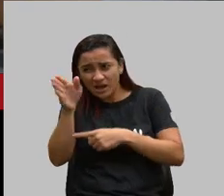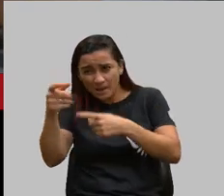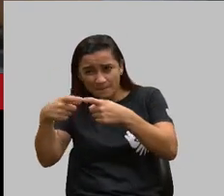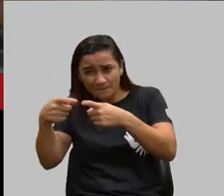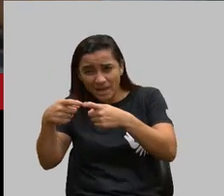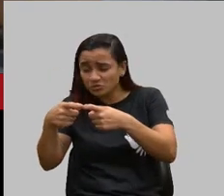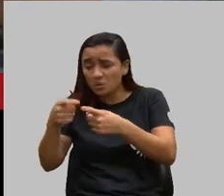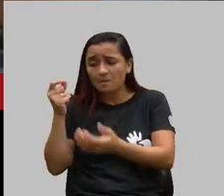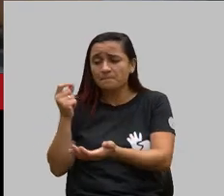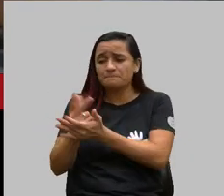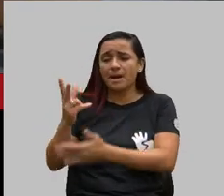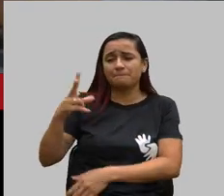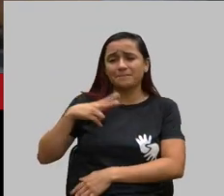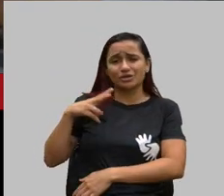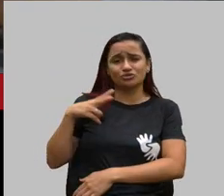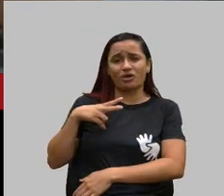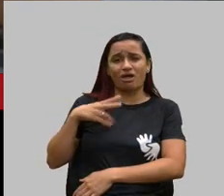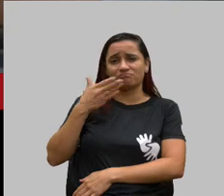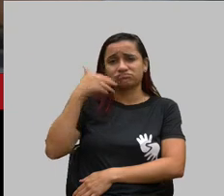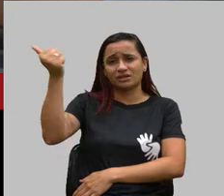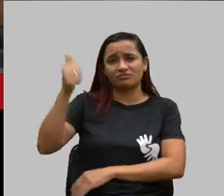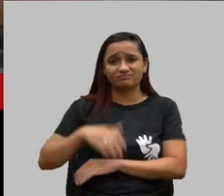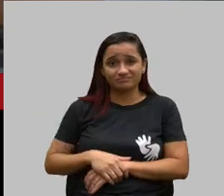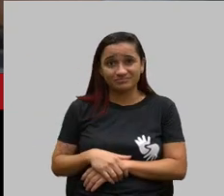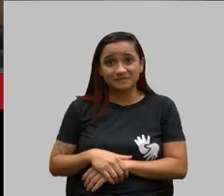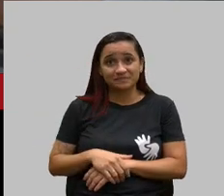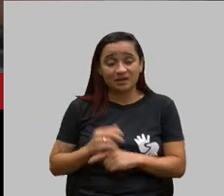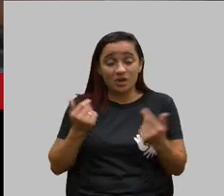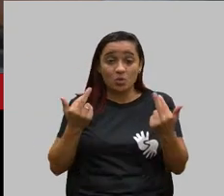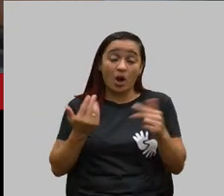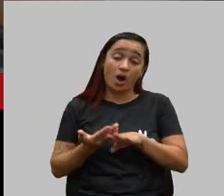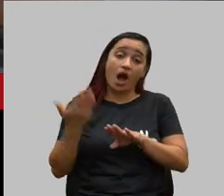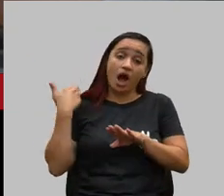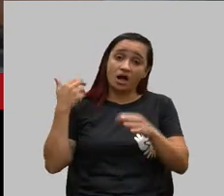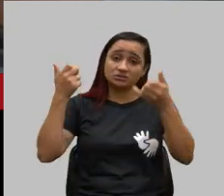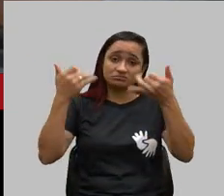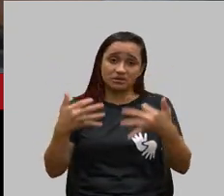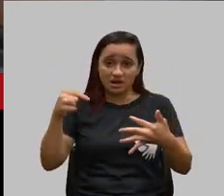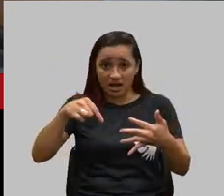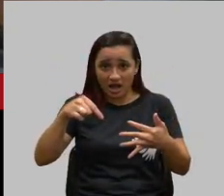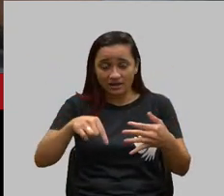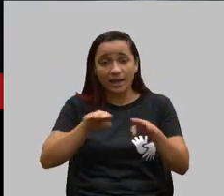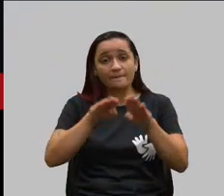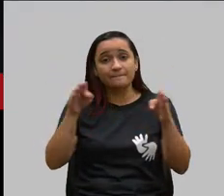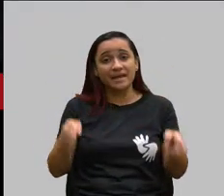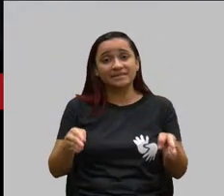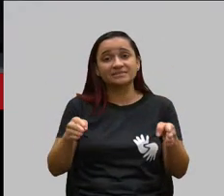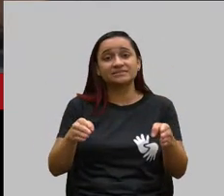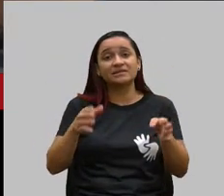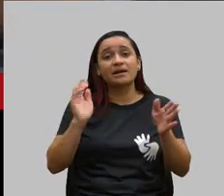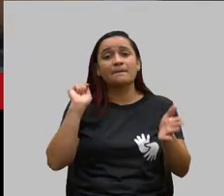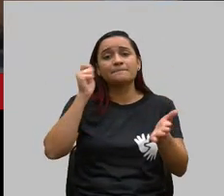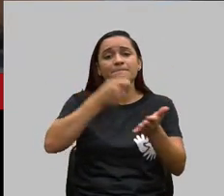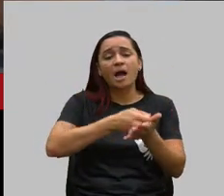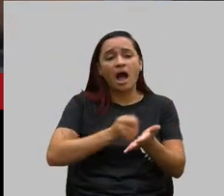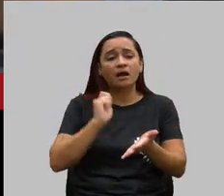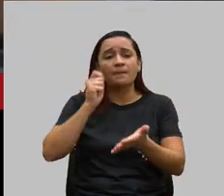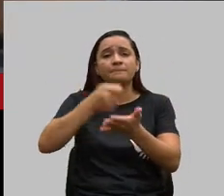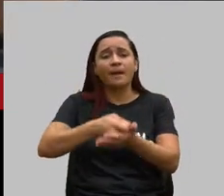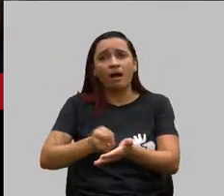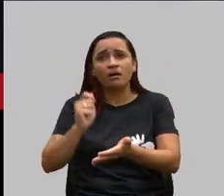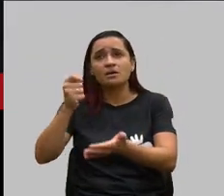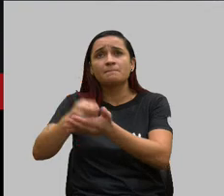Porque, como foi falado aqui na mesa, paga-se muitos anos o plano para usar pouco.